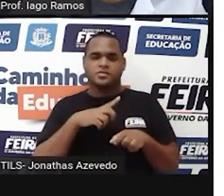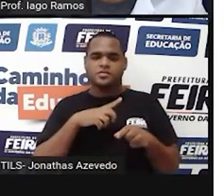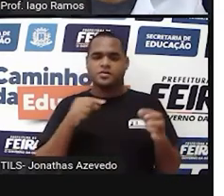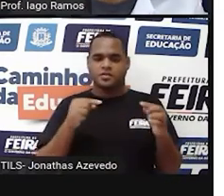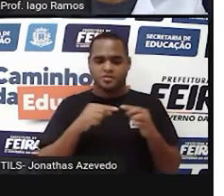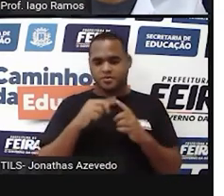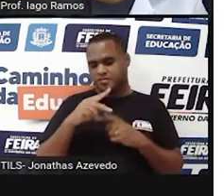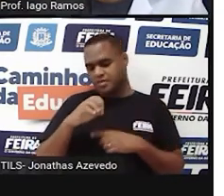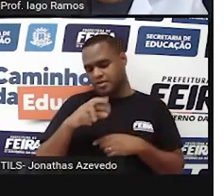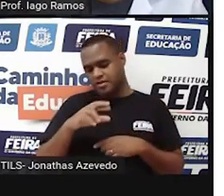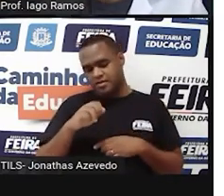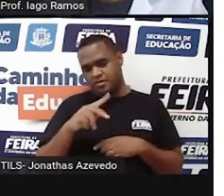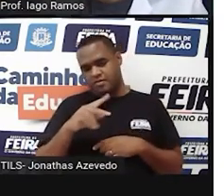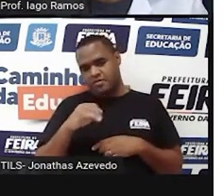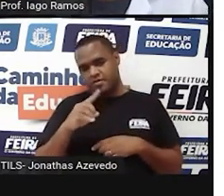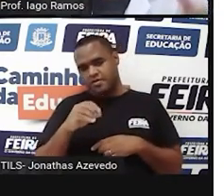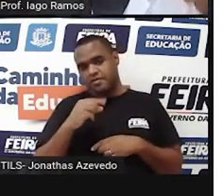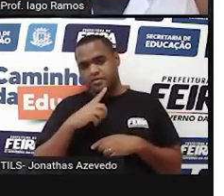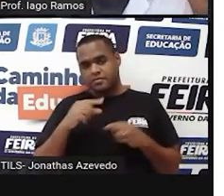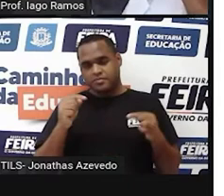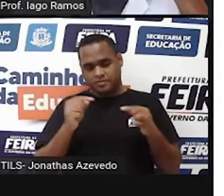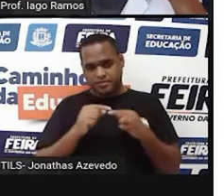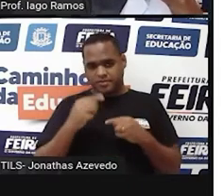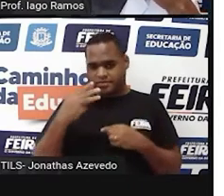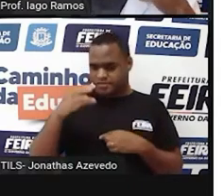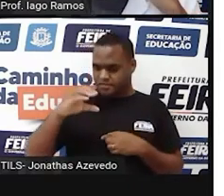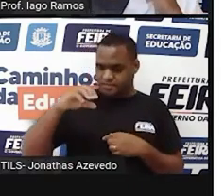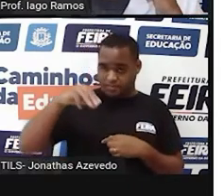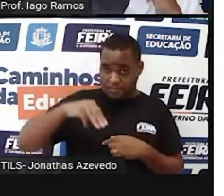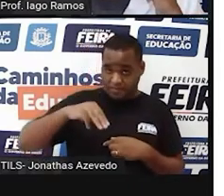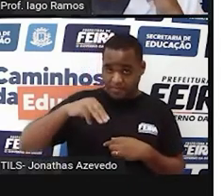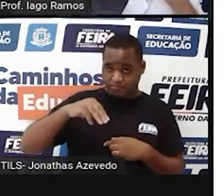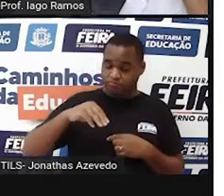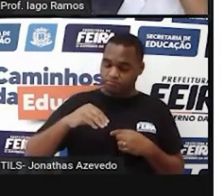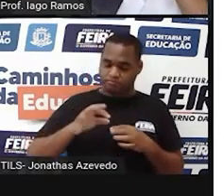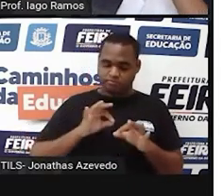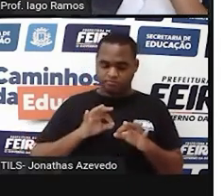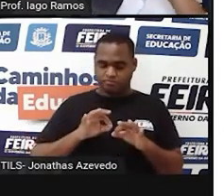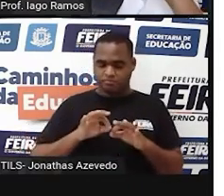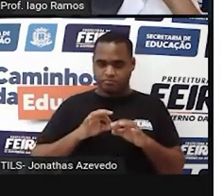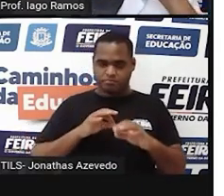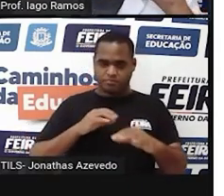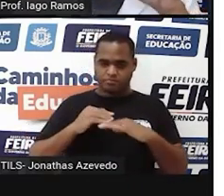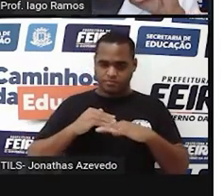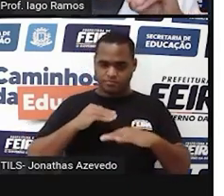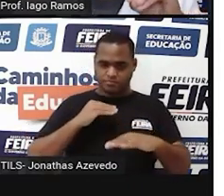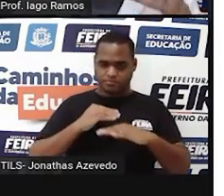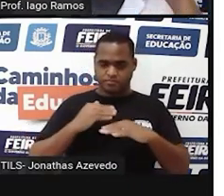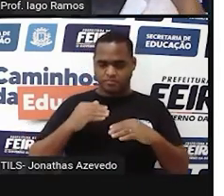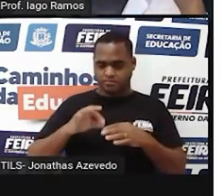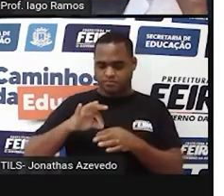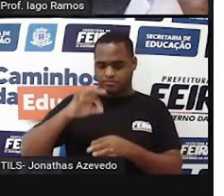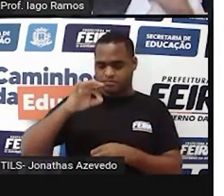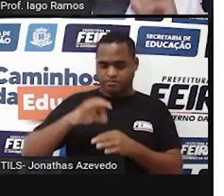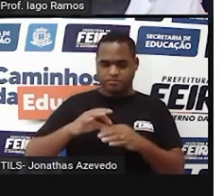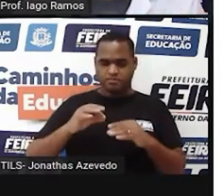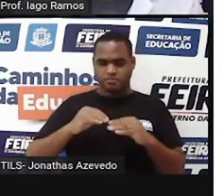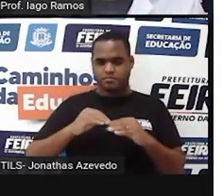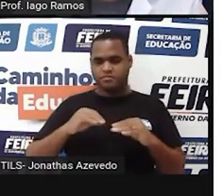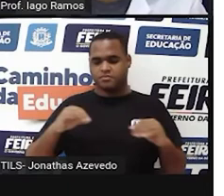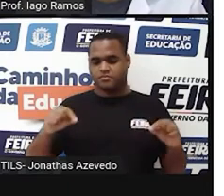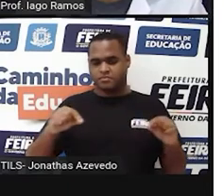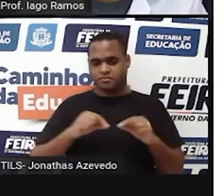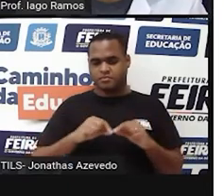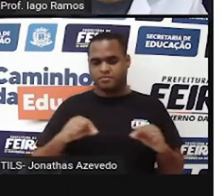de paralelepípedo, medem 3 centímetros de largura, 18 de comprimento e 4